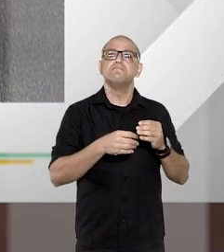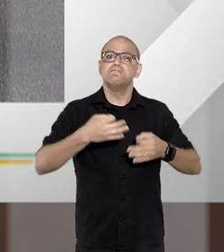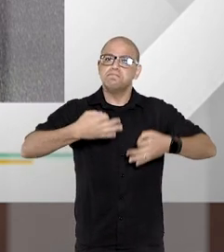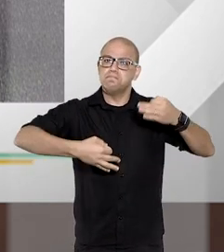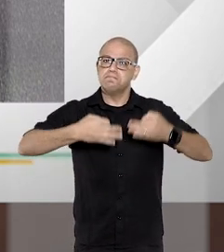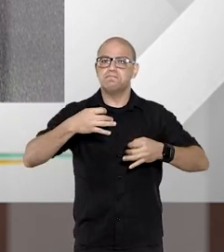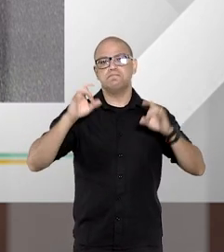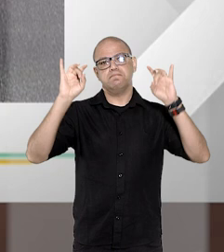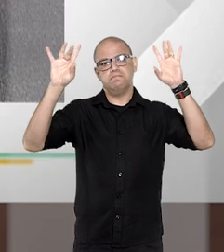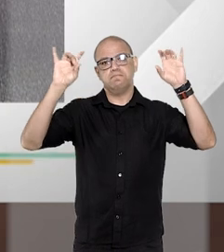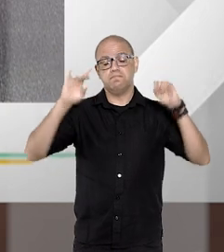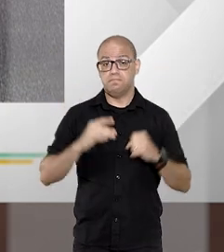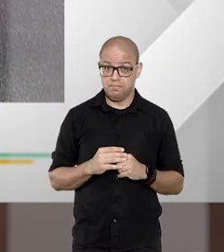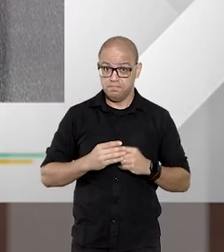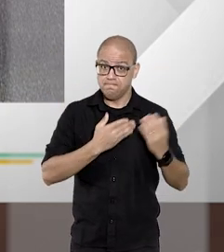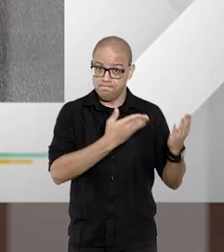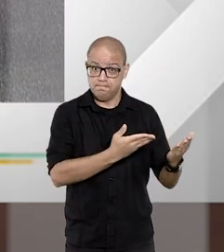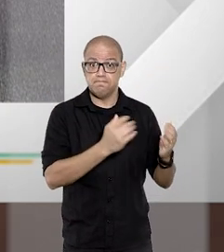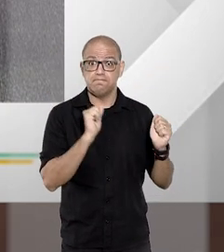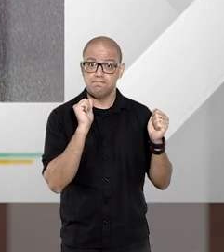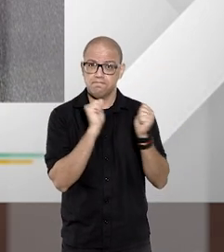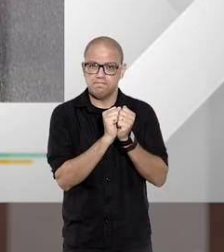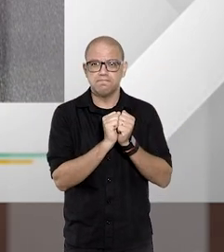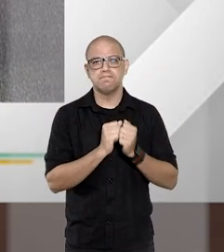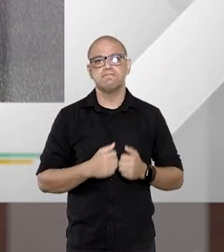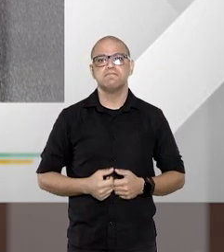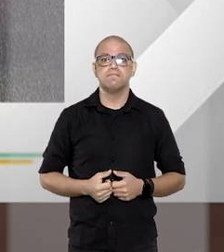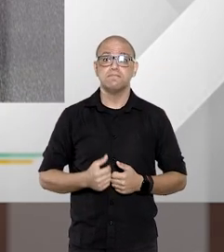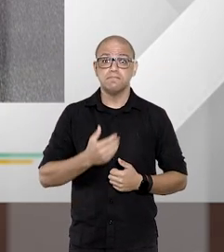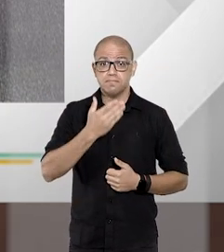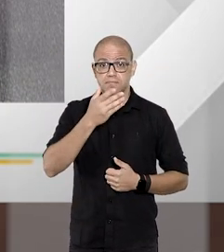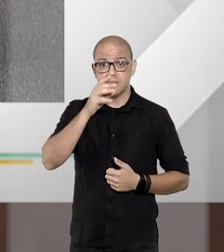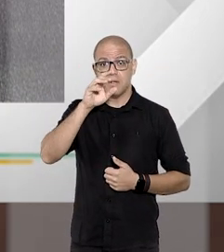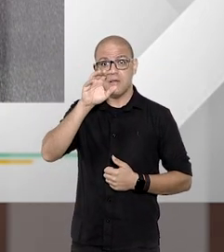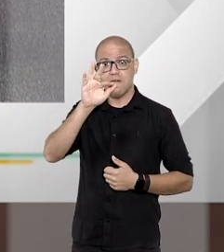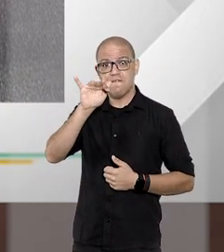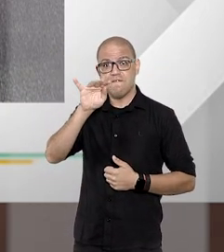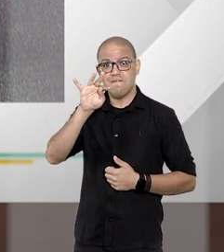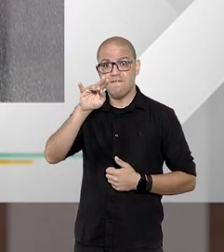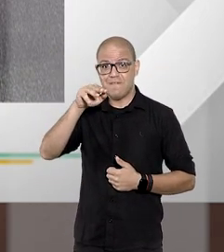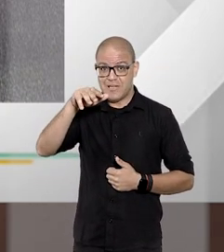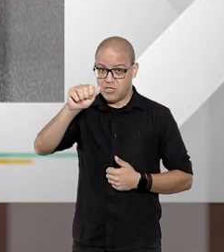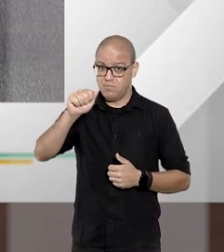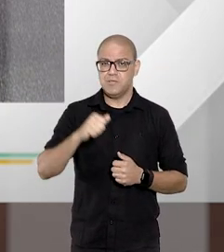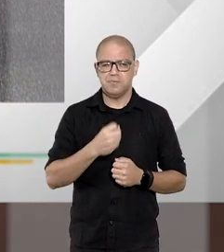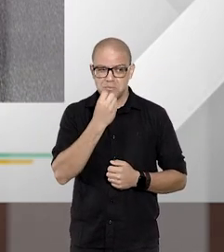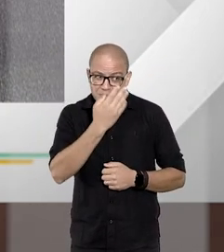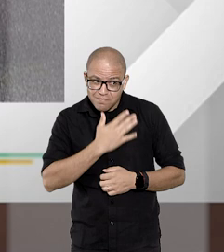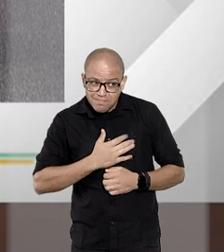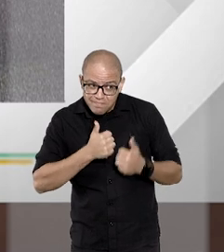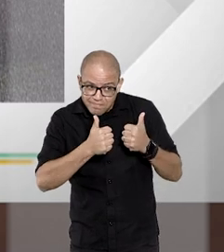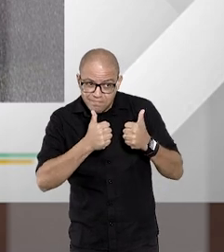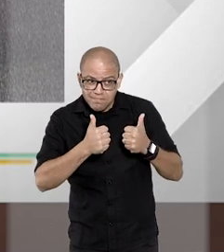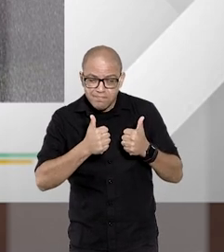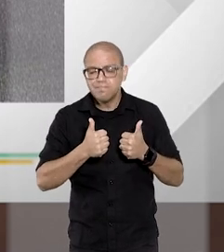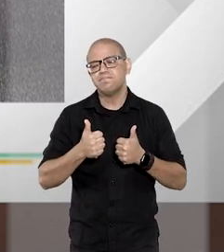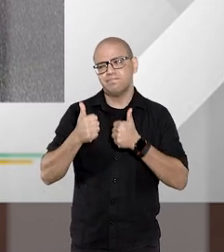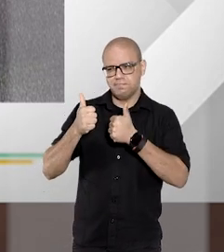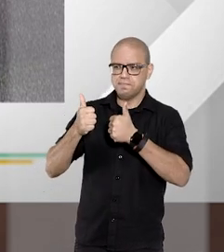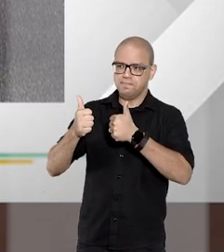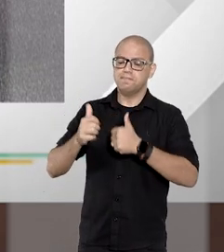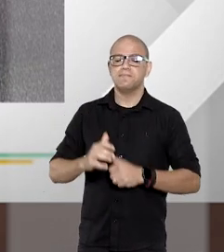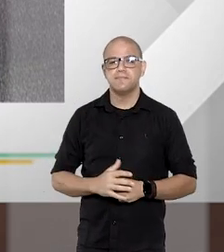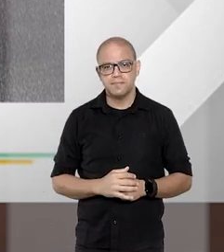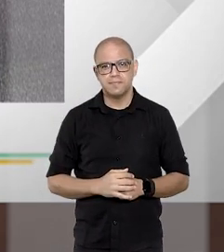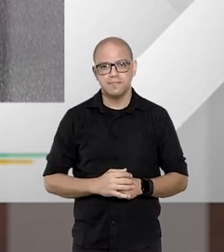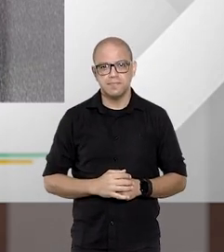juizados especiais. E quem está aqui comigo para conduzir essa conversa é Fátima Ochoa. Tudo bem, Fátima? Tudo bem comigo, Tiago. E com você, tudo